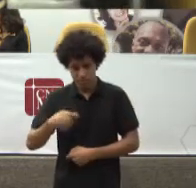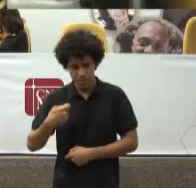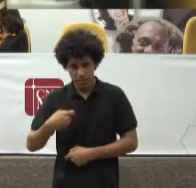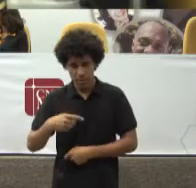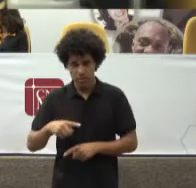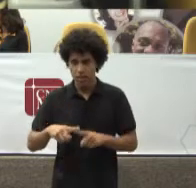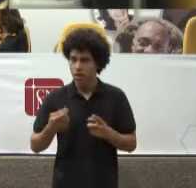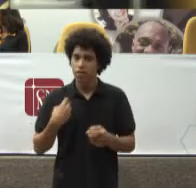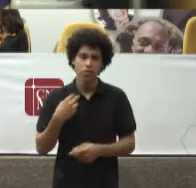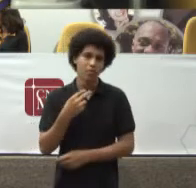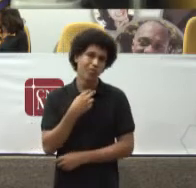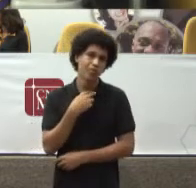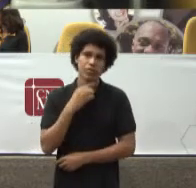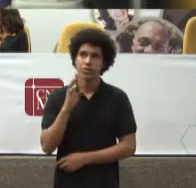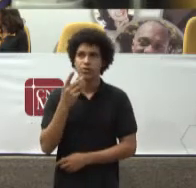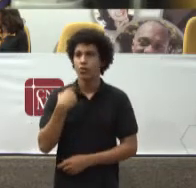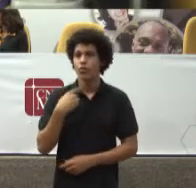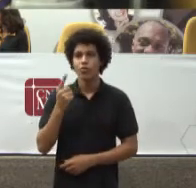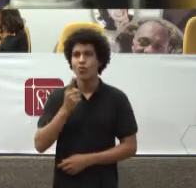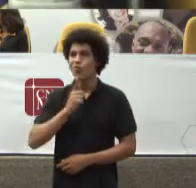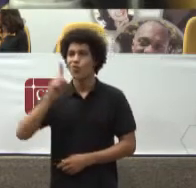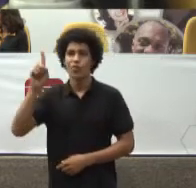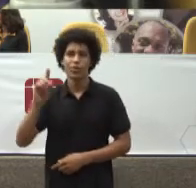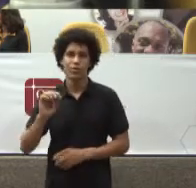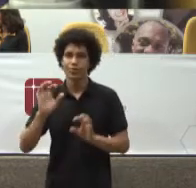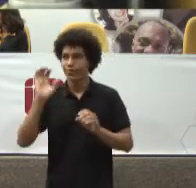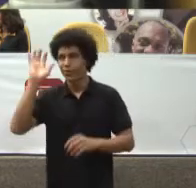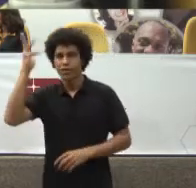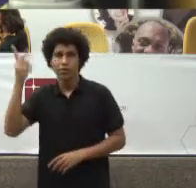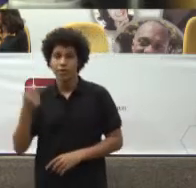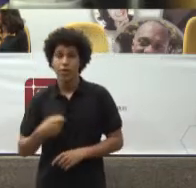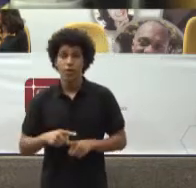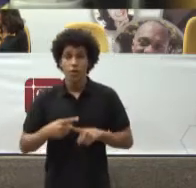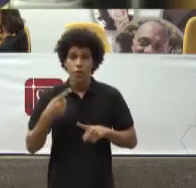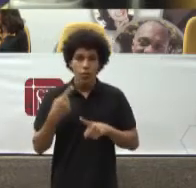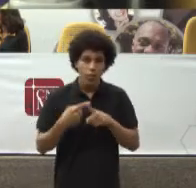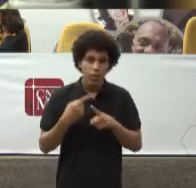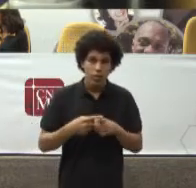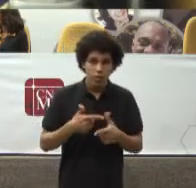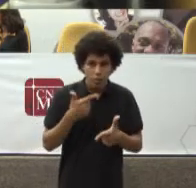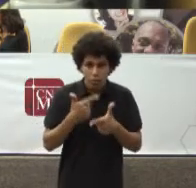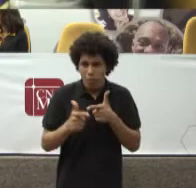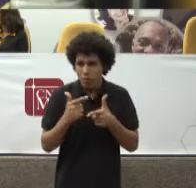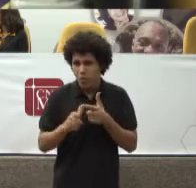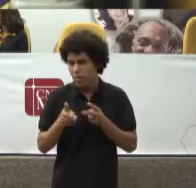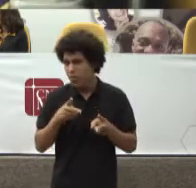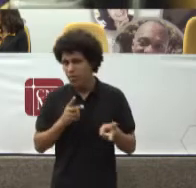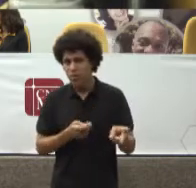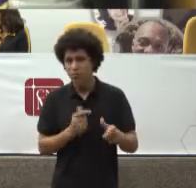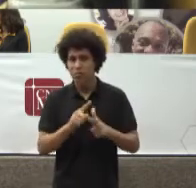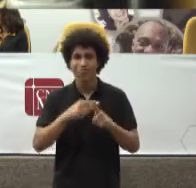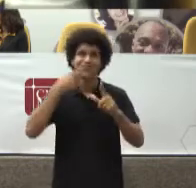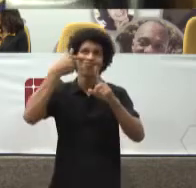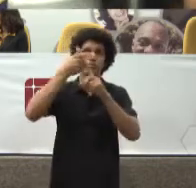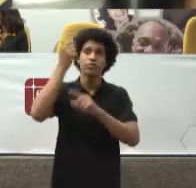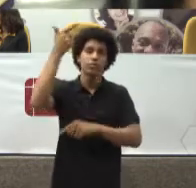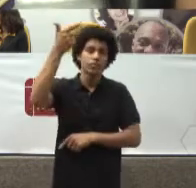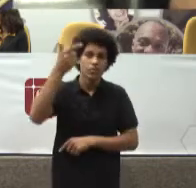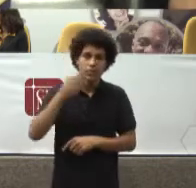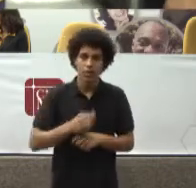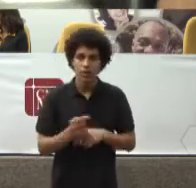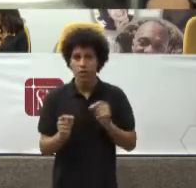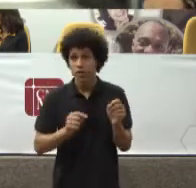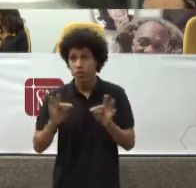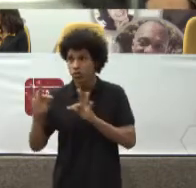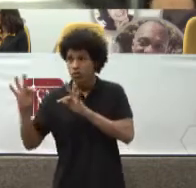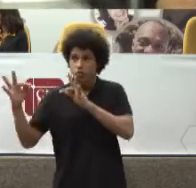ser A única solução Porque o problema Pressupõe O diálogo A articulação E envolvimento De todos